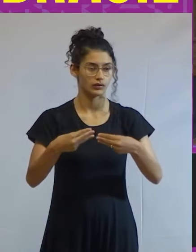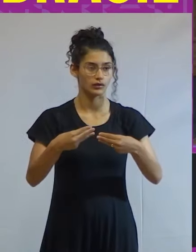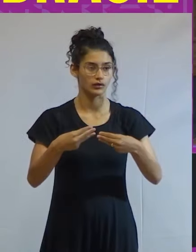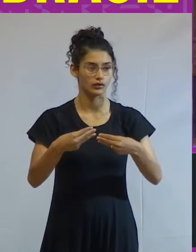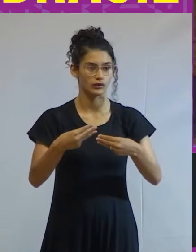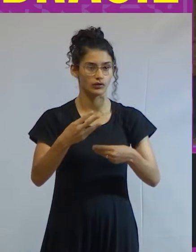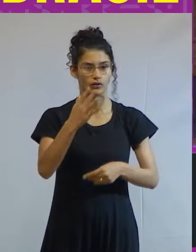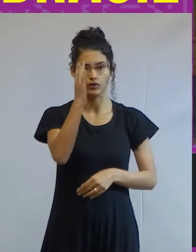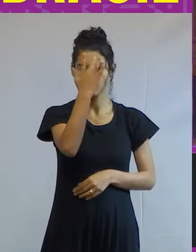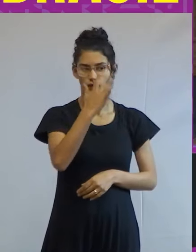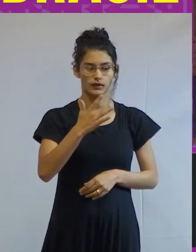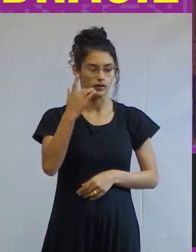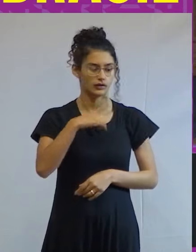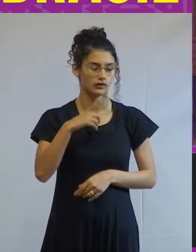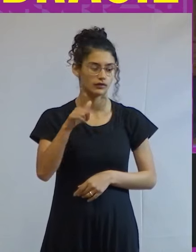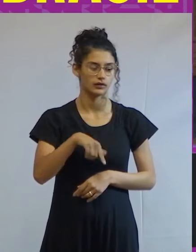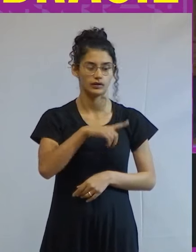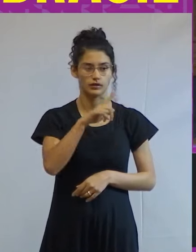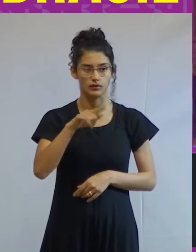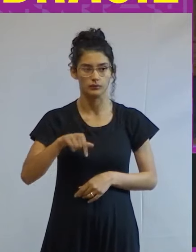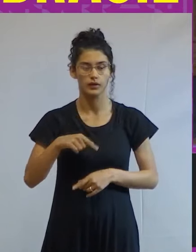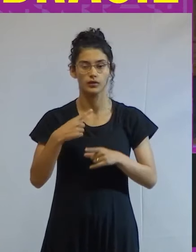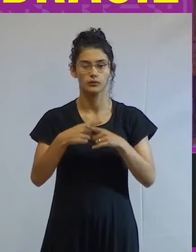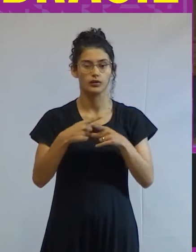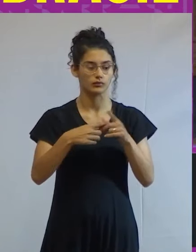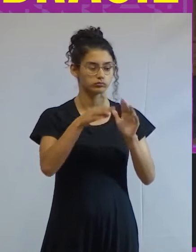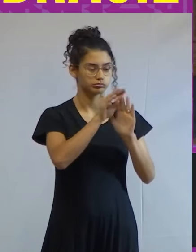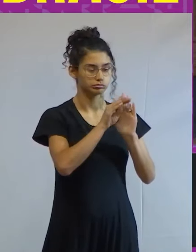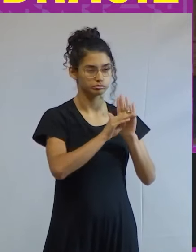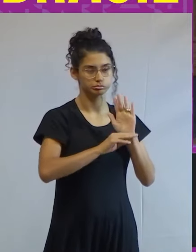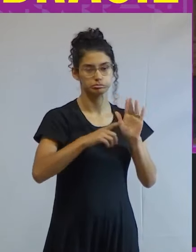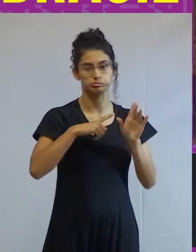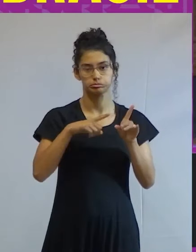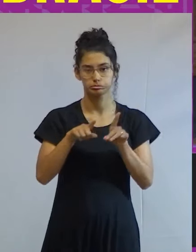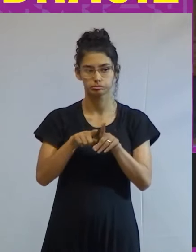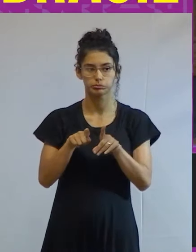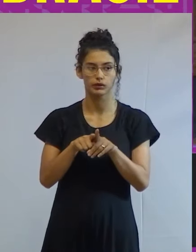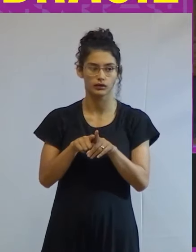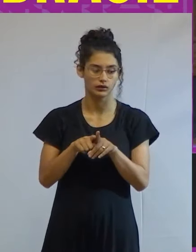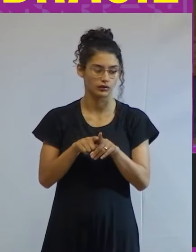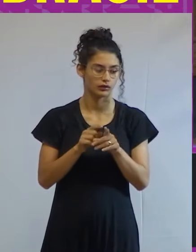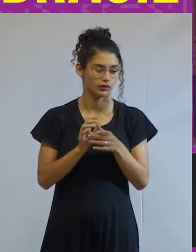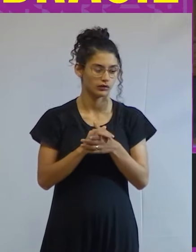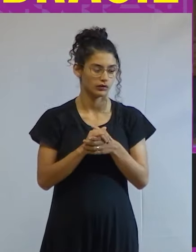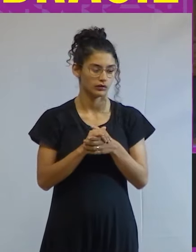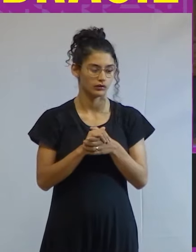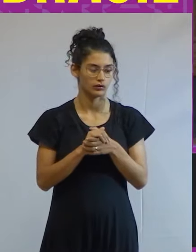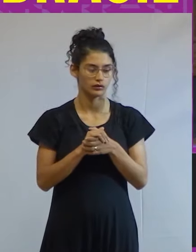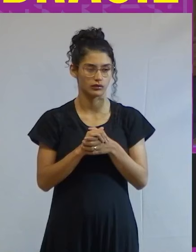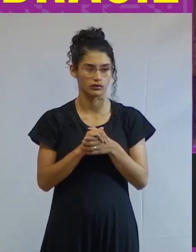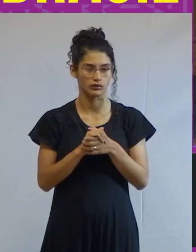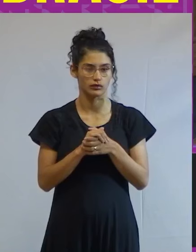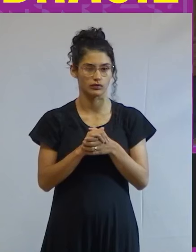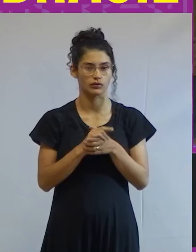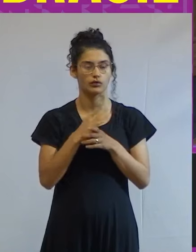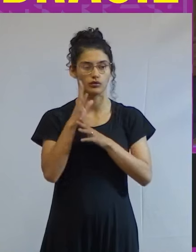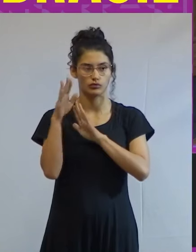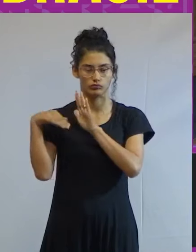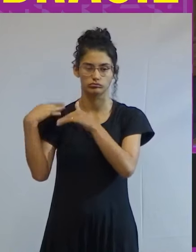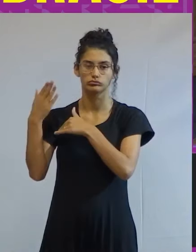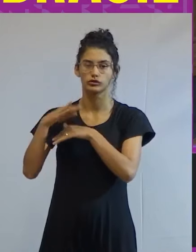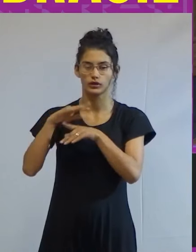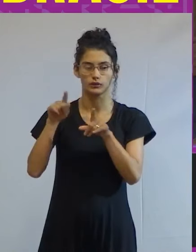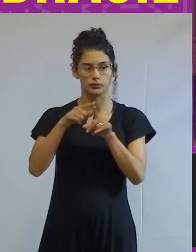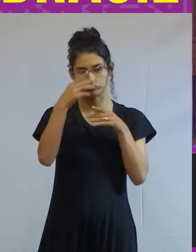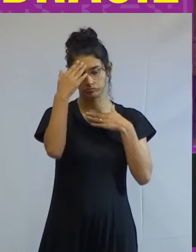infelizmente ele teve um cancelamento por conta da agenda, foi agora nos últimos dias, e eu já